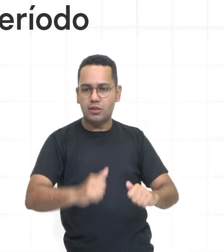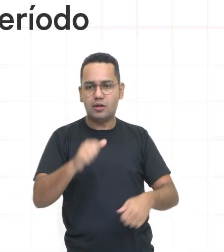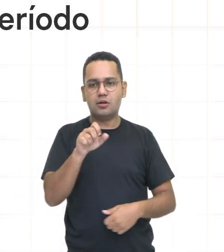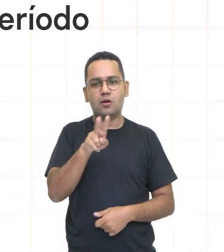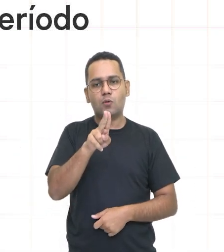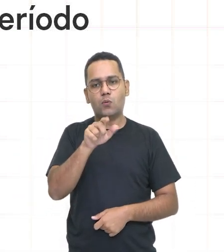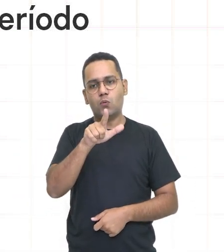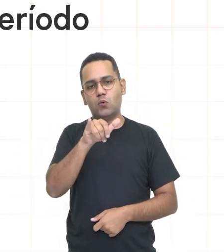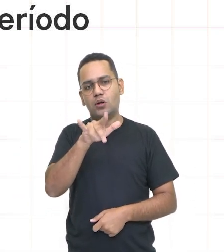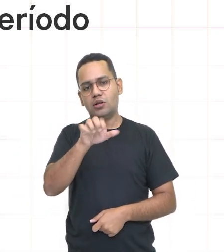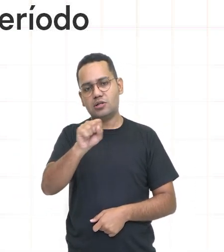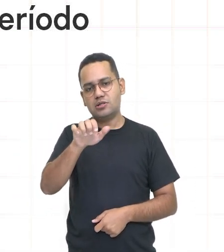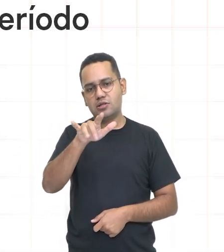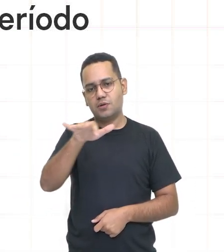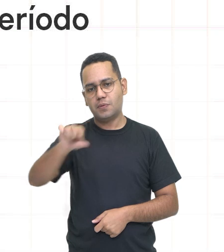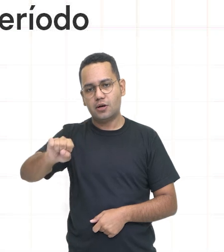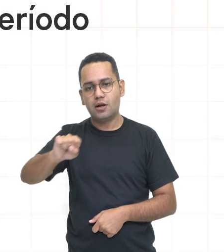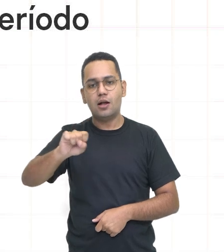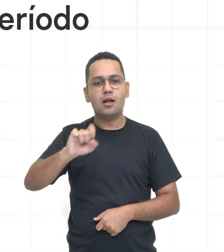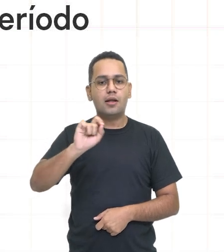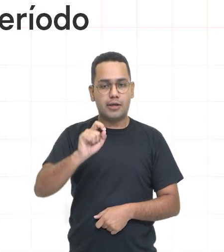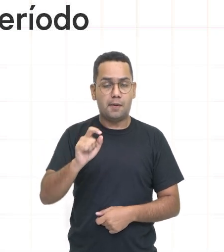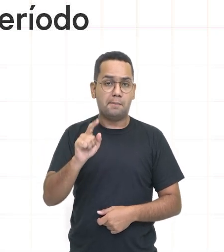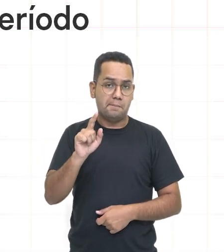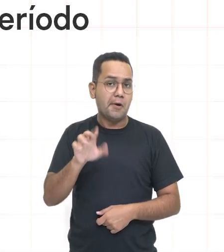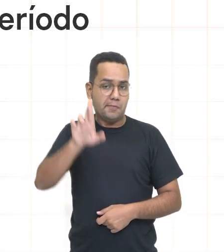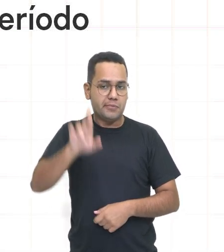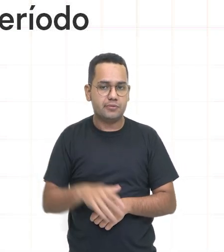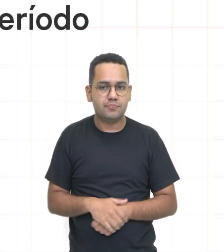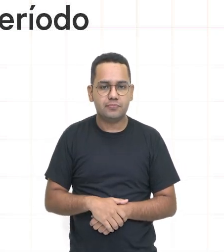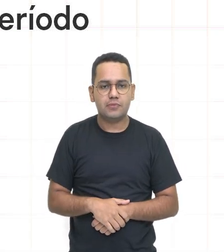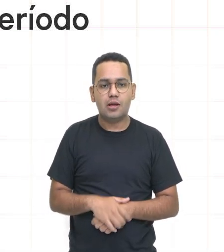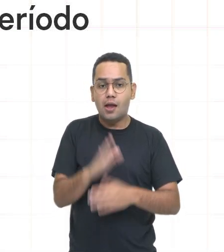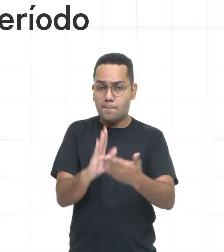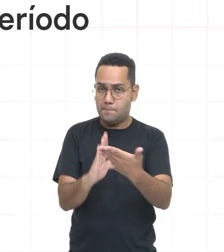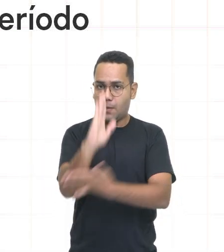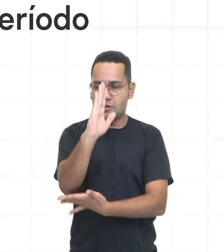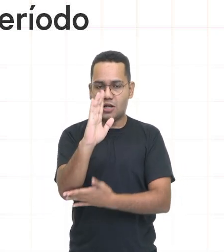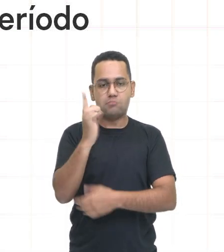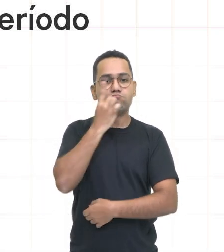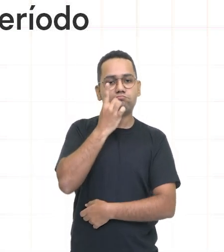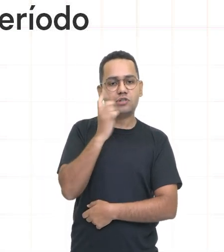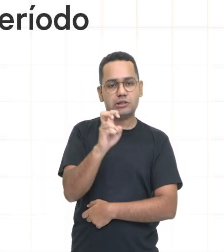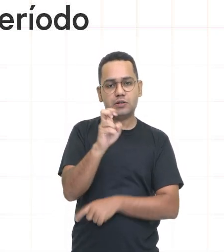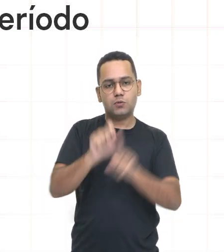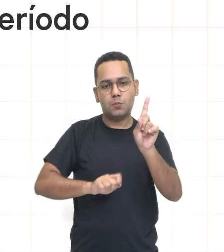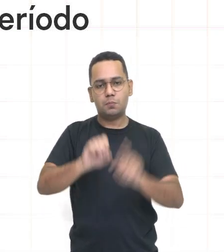e promulgada no dia 5 de outubro de 1988.